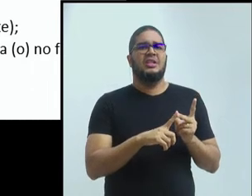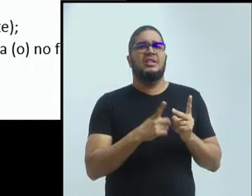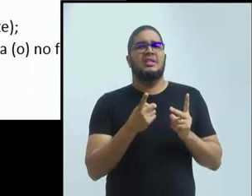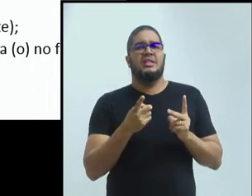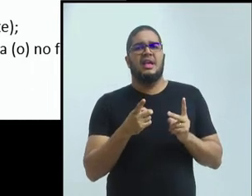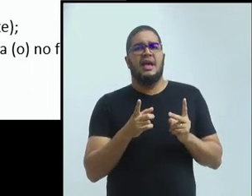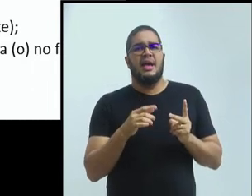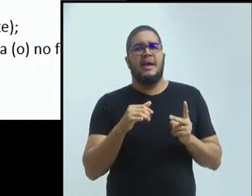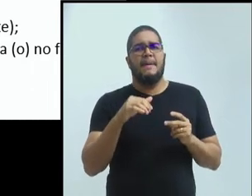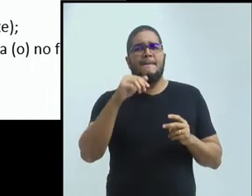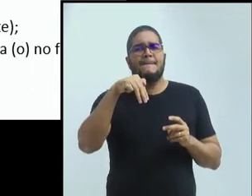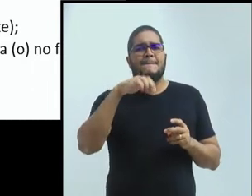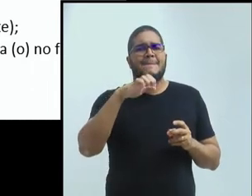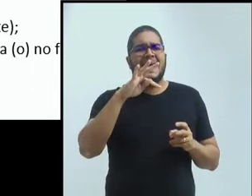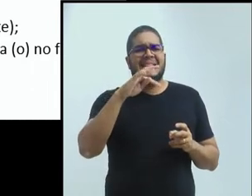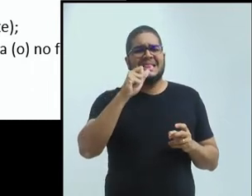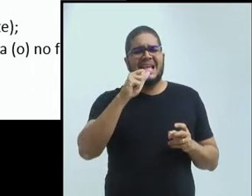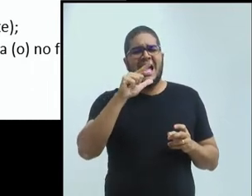quinzenal, porque